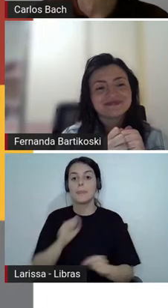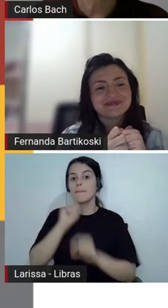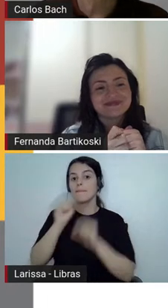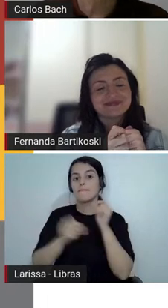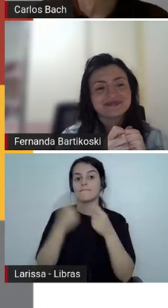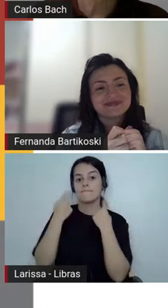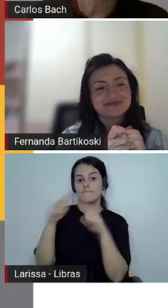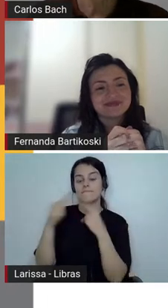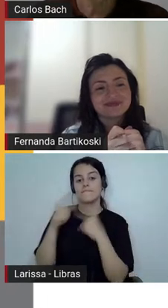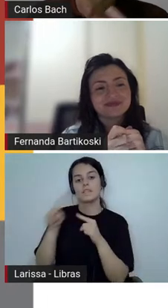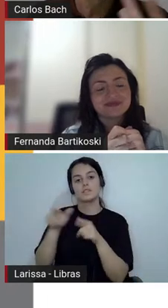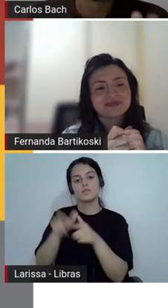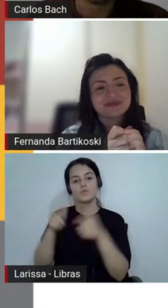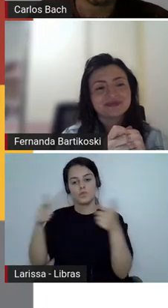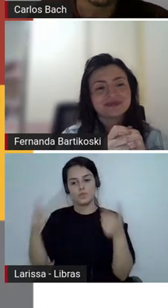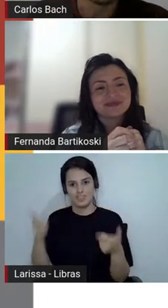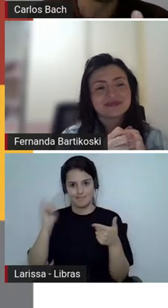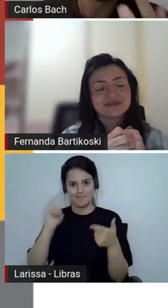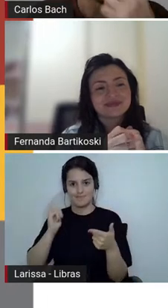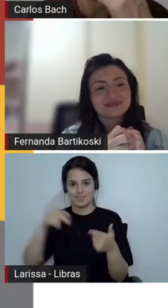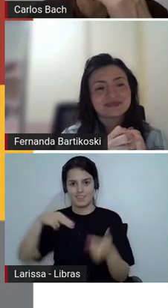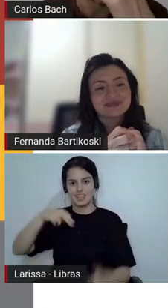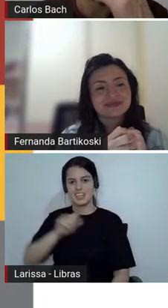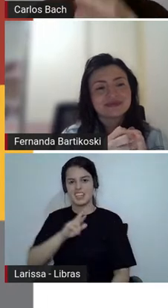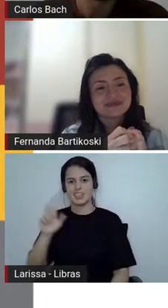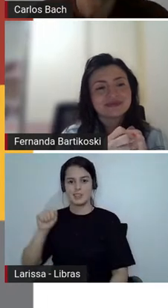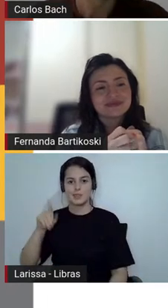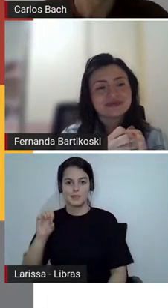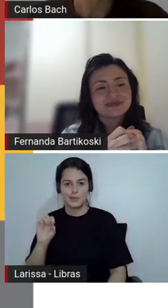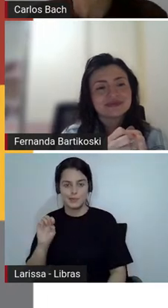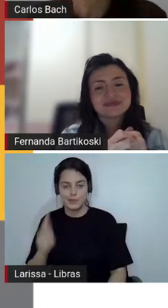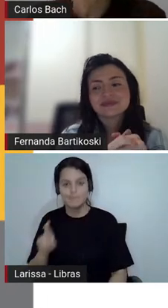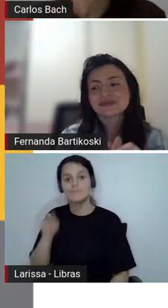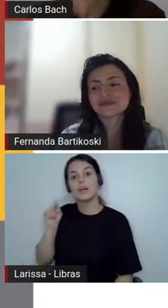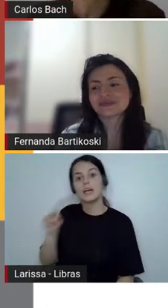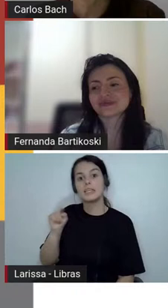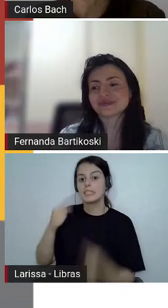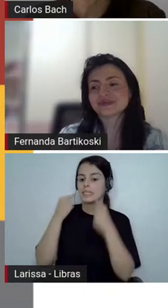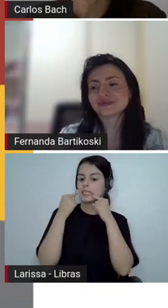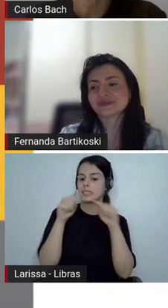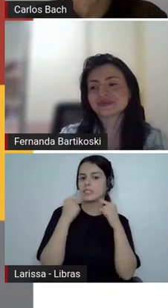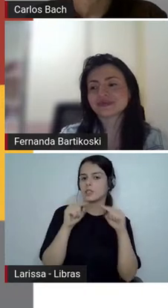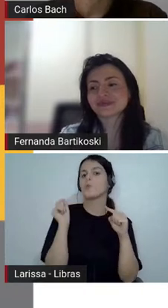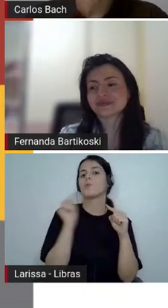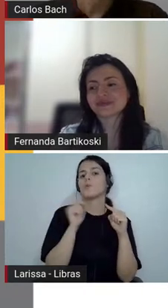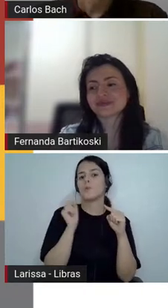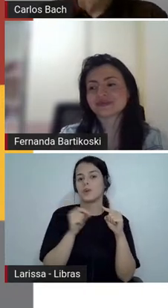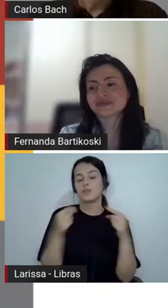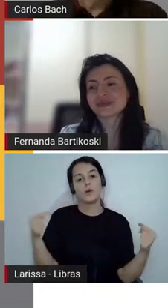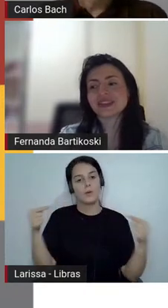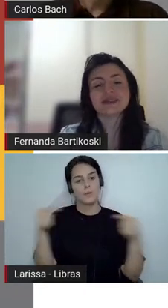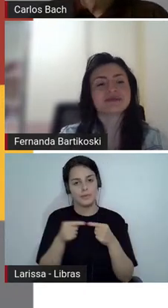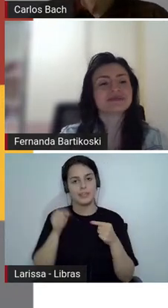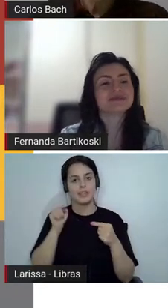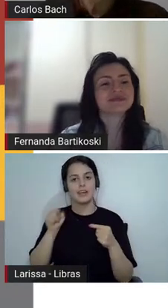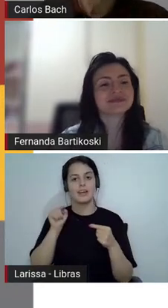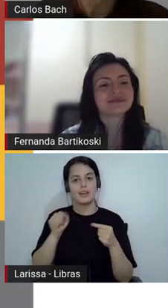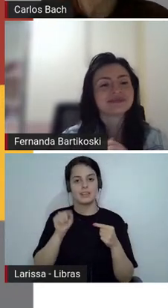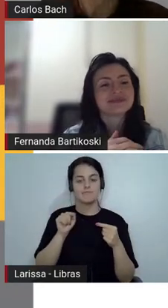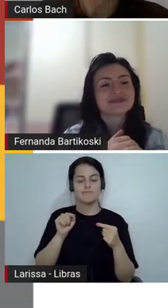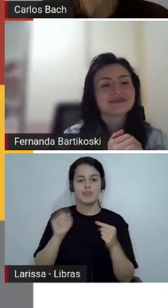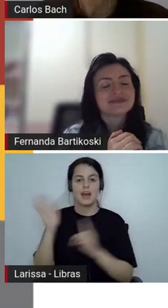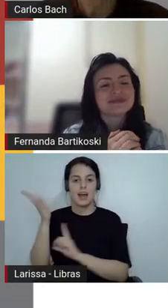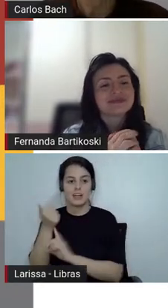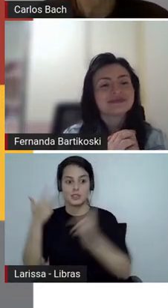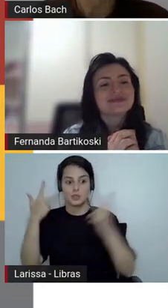a gente tem também a gente pode olhar esse olhar tem uma crítica também na arte de ser feliz né então como é que a gente